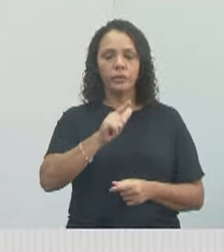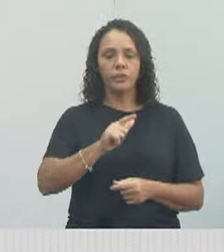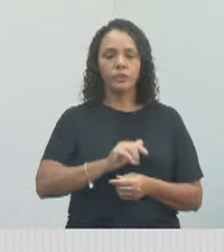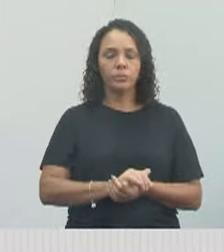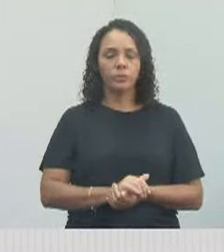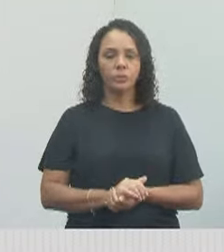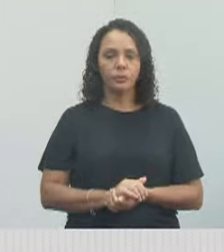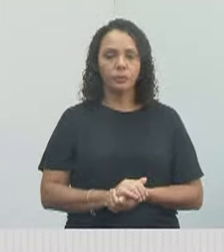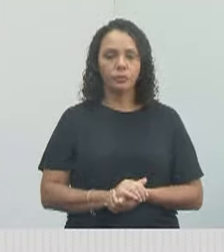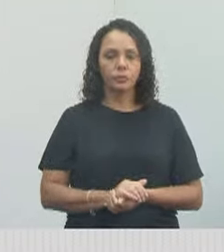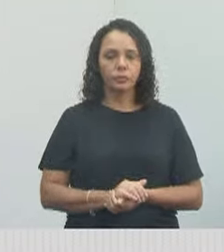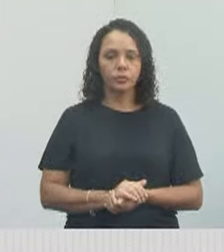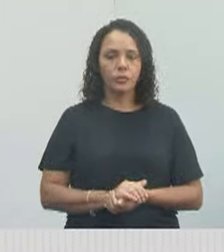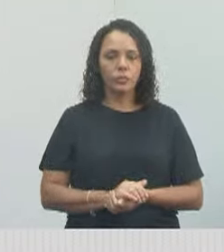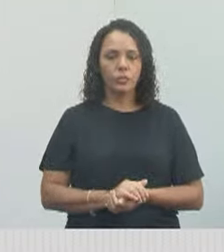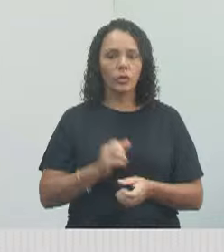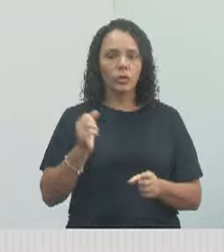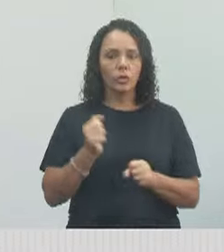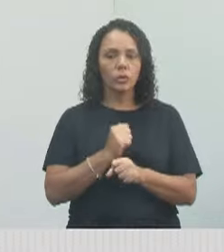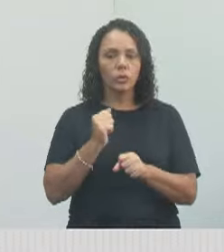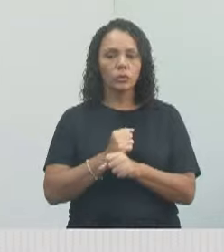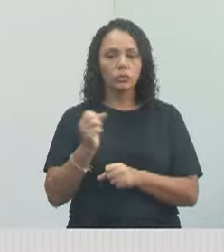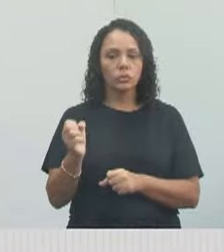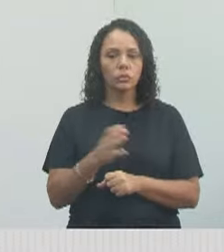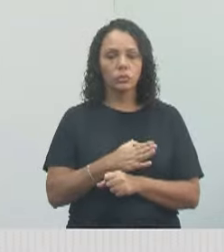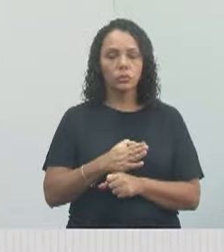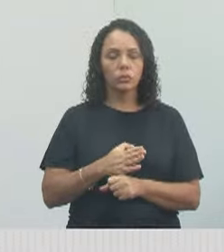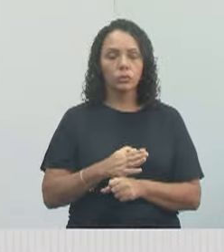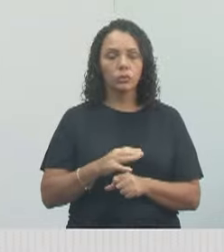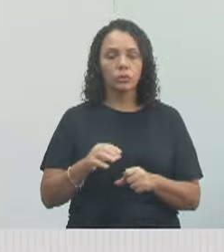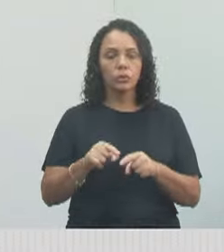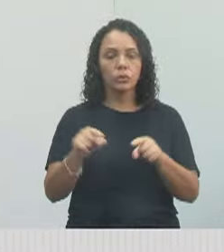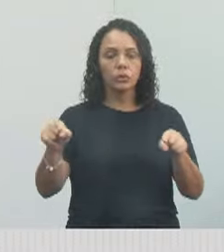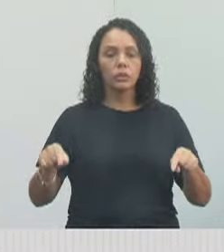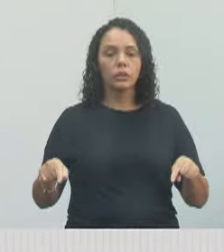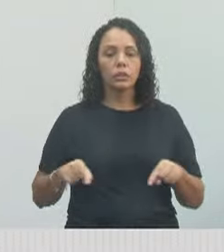Bandeira Branca para a construção de um novo campo de futebol.